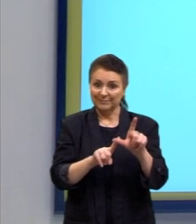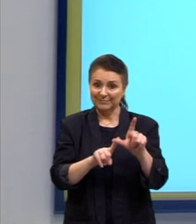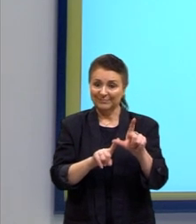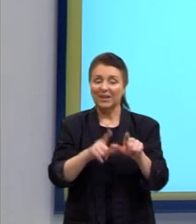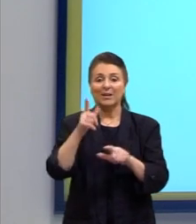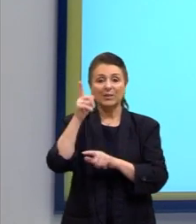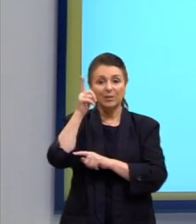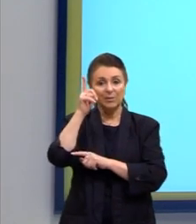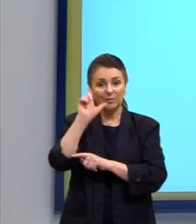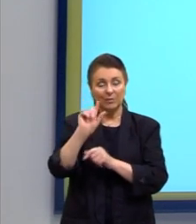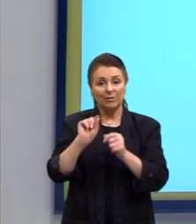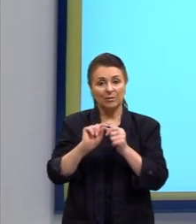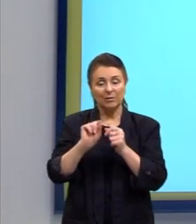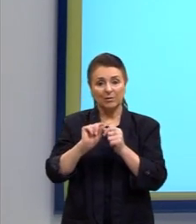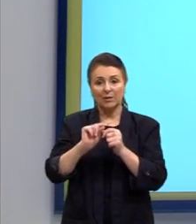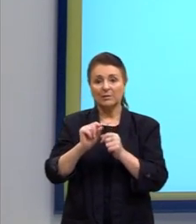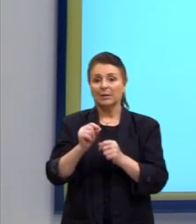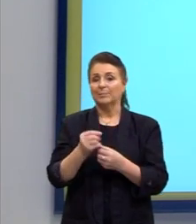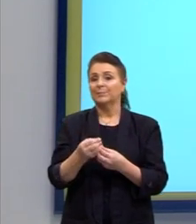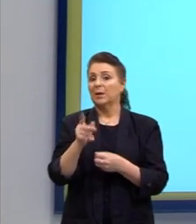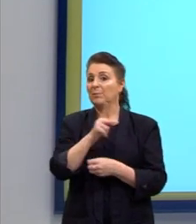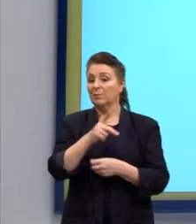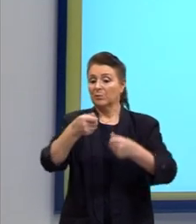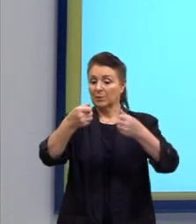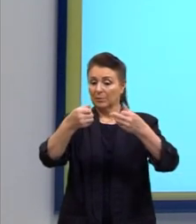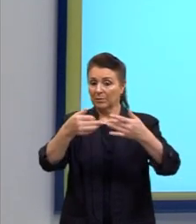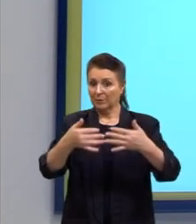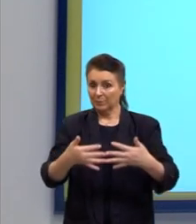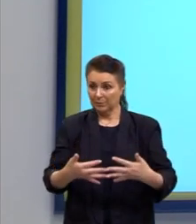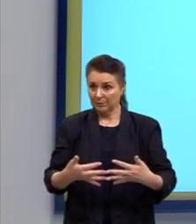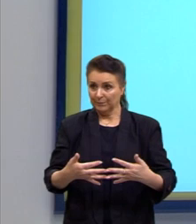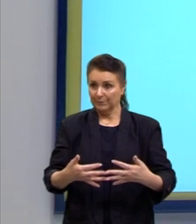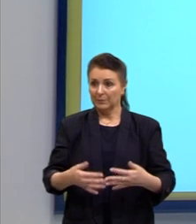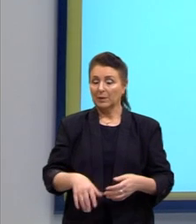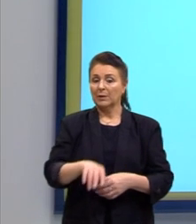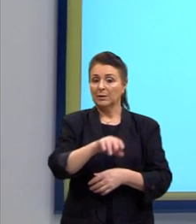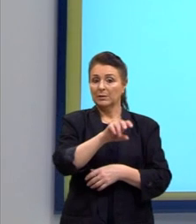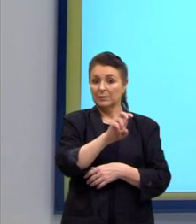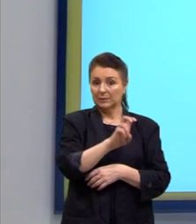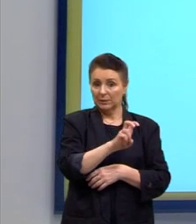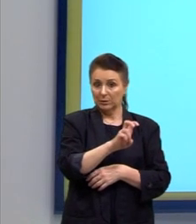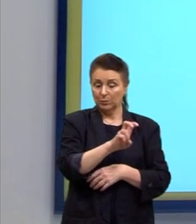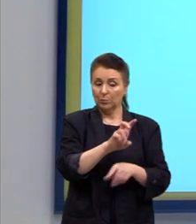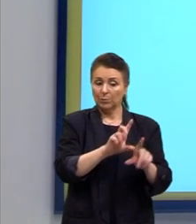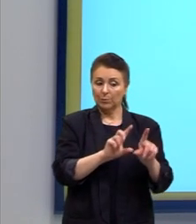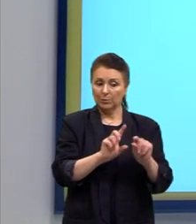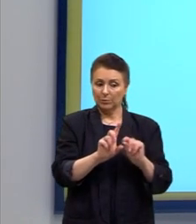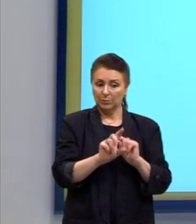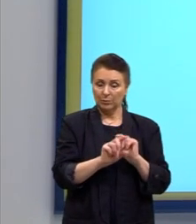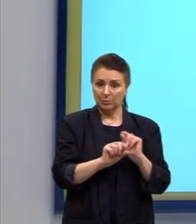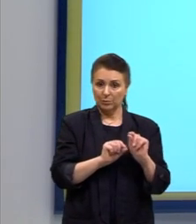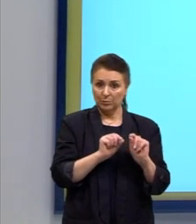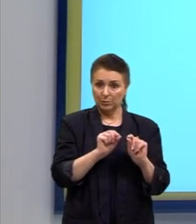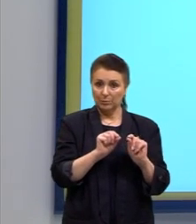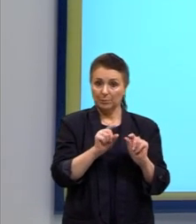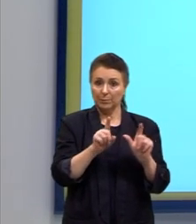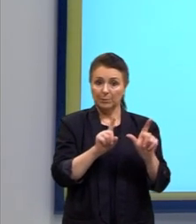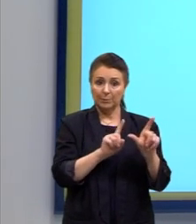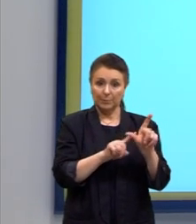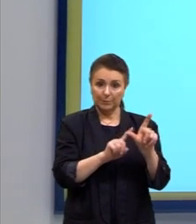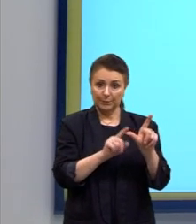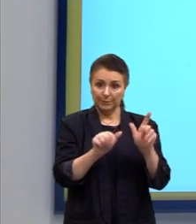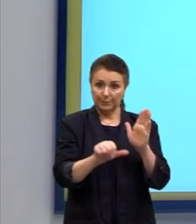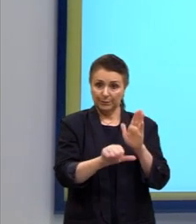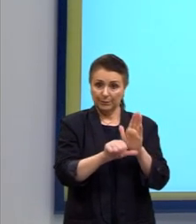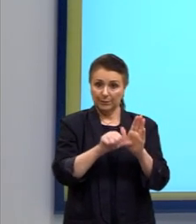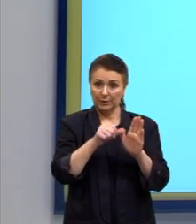conseguimos, então, fazer da seguinte forma. Nós temos cinco opções ali na primeira letrinha, depois